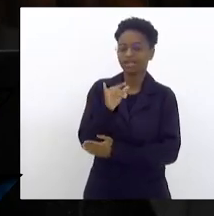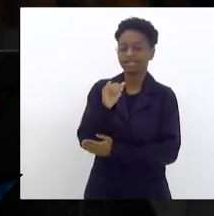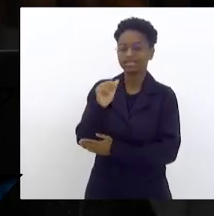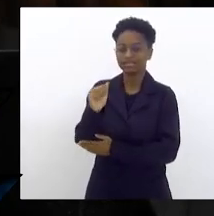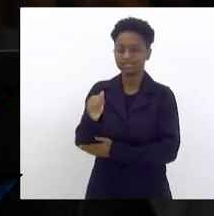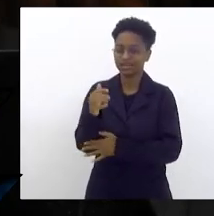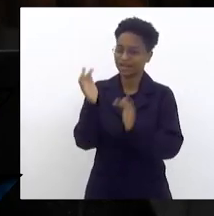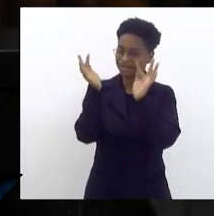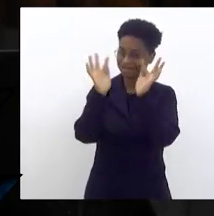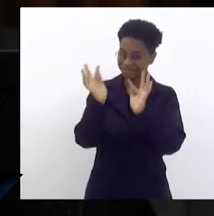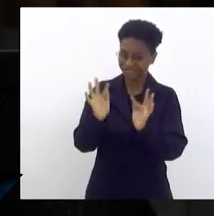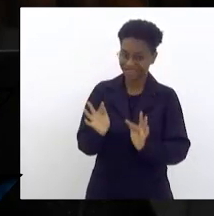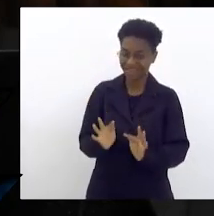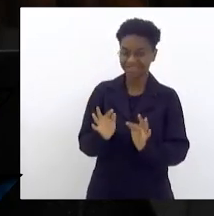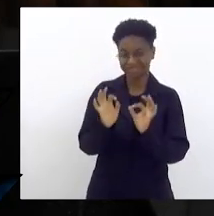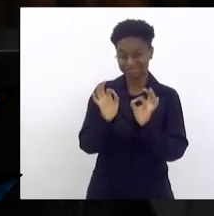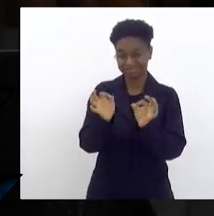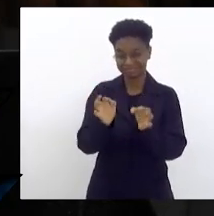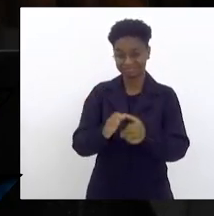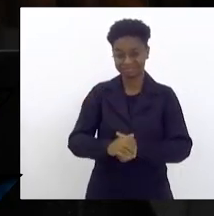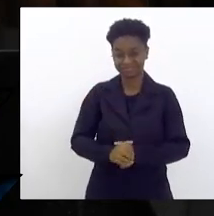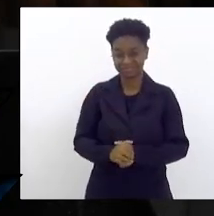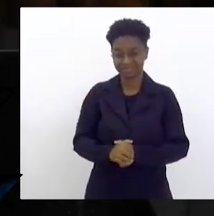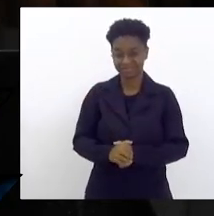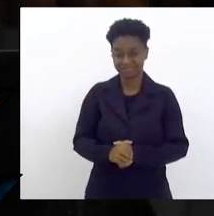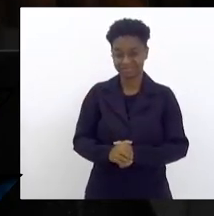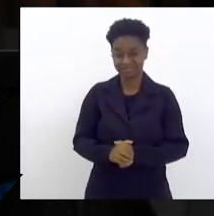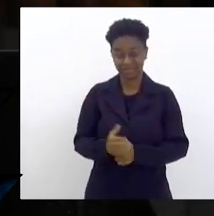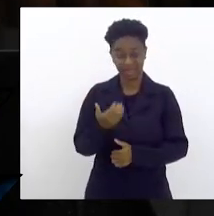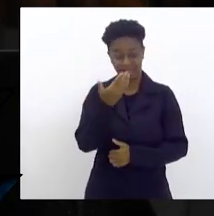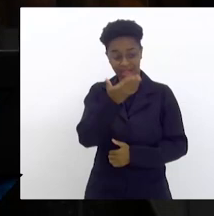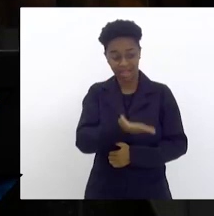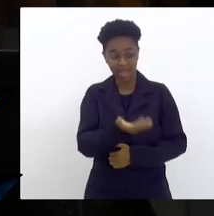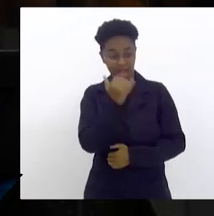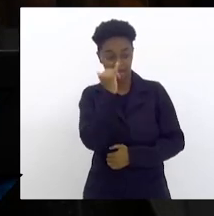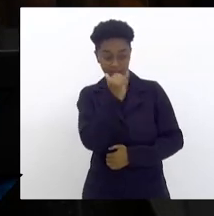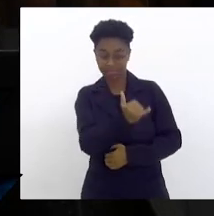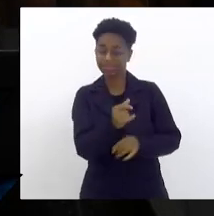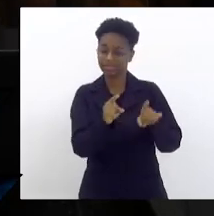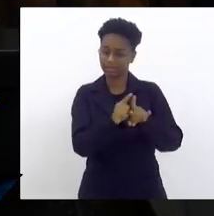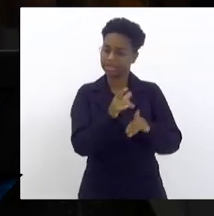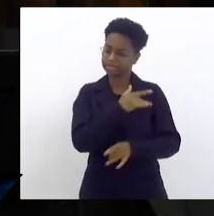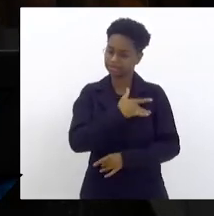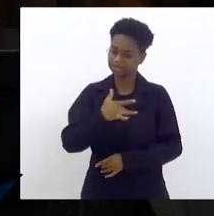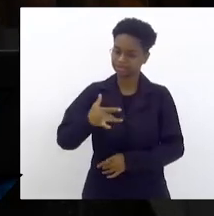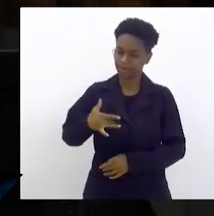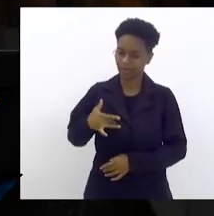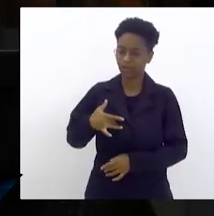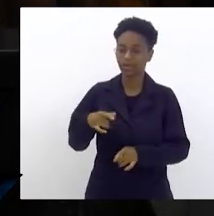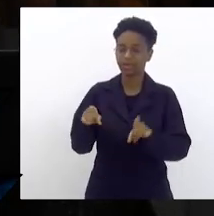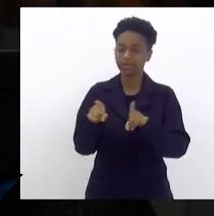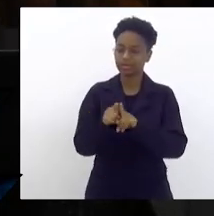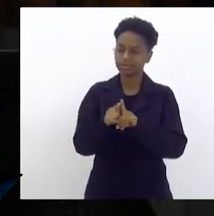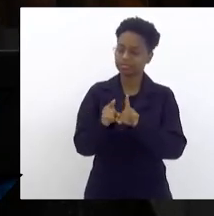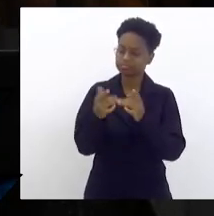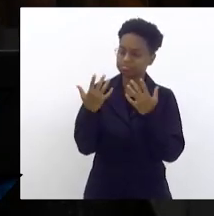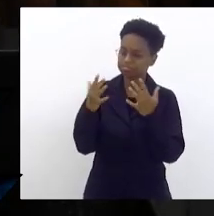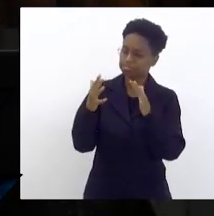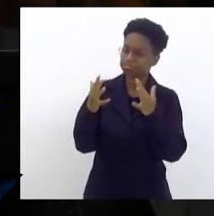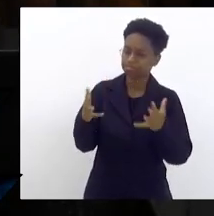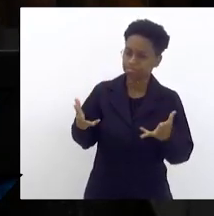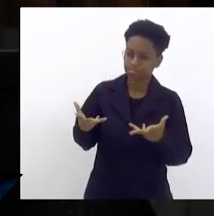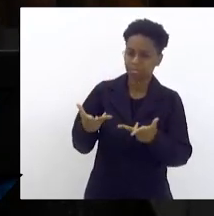de felicidade. Lhe desejo também muita saúde e muito êxito no seu